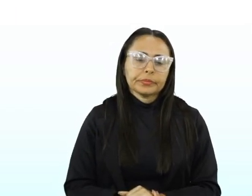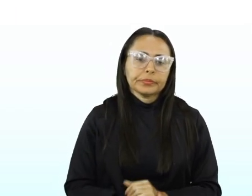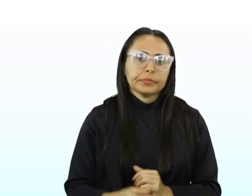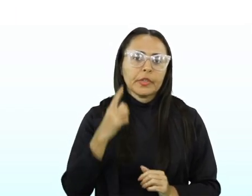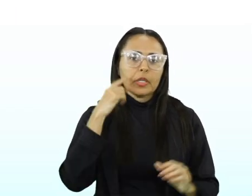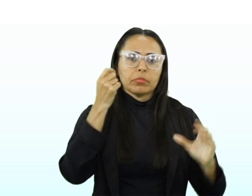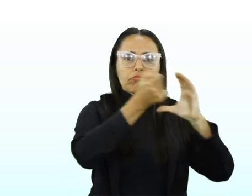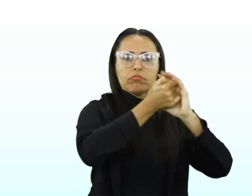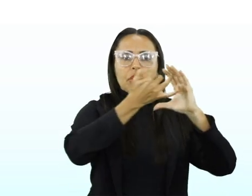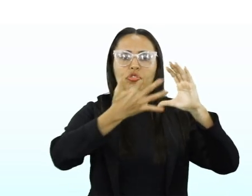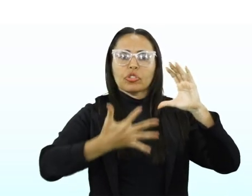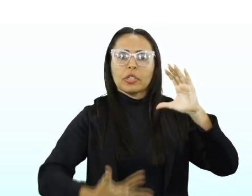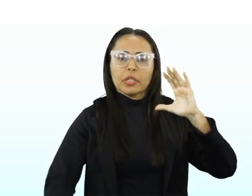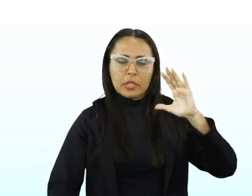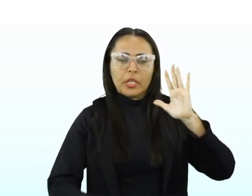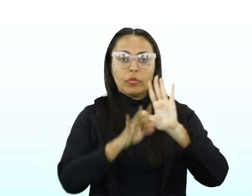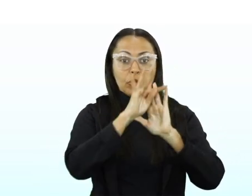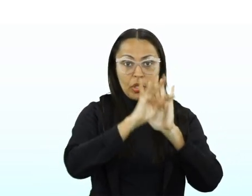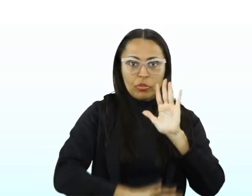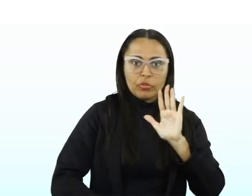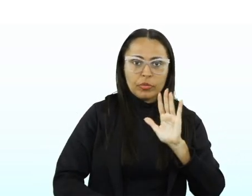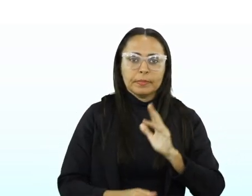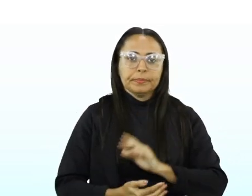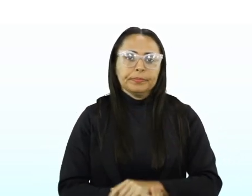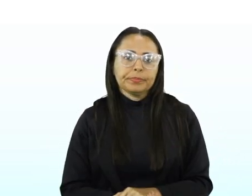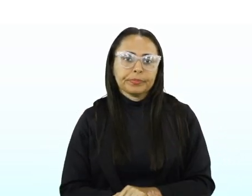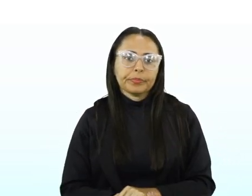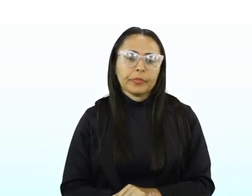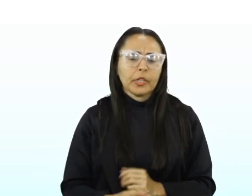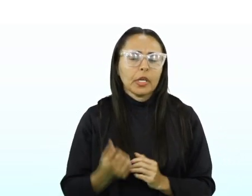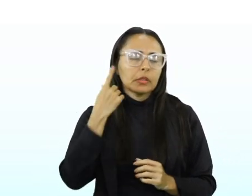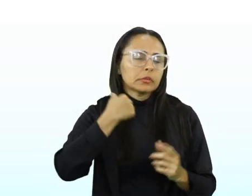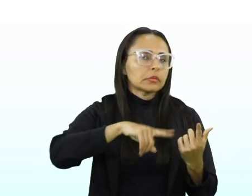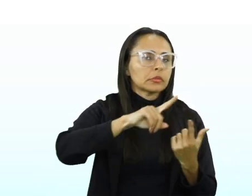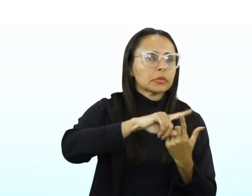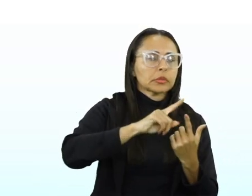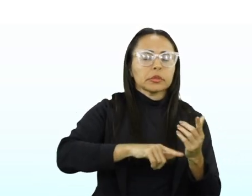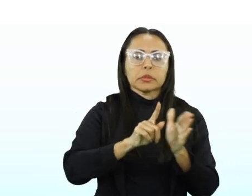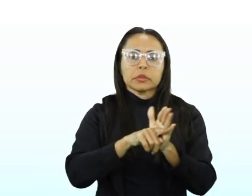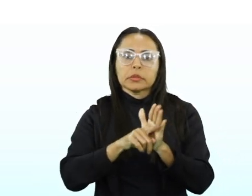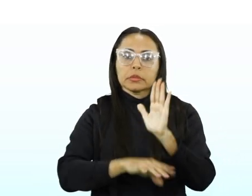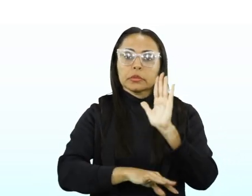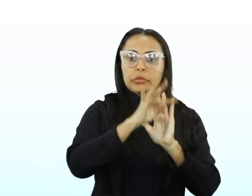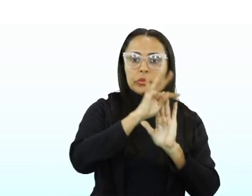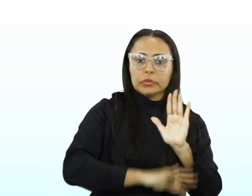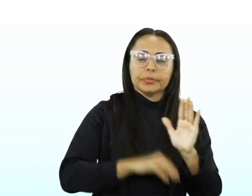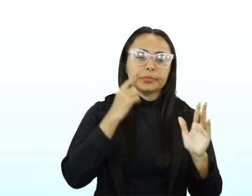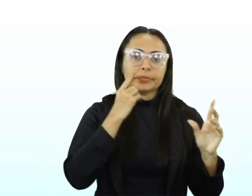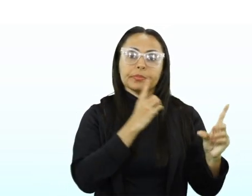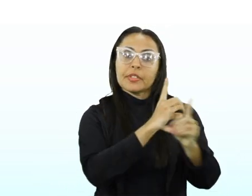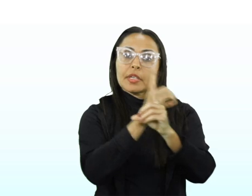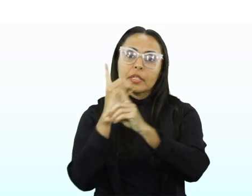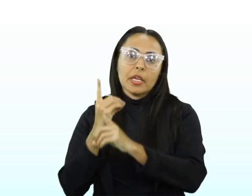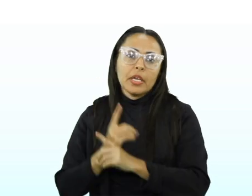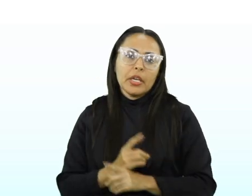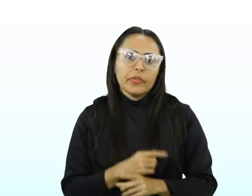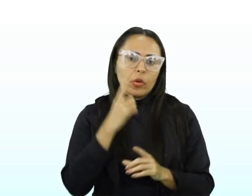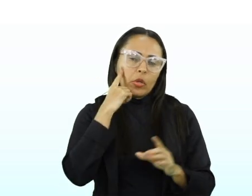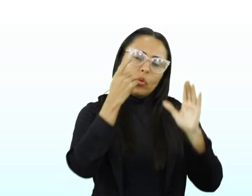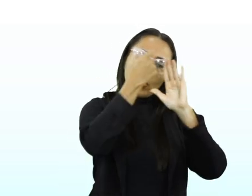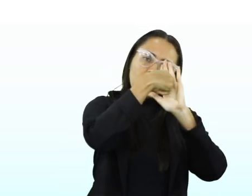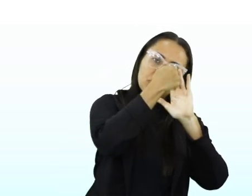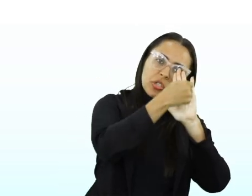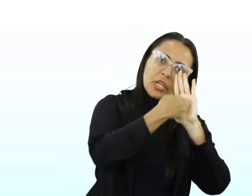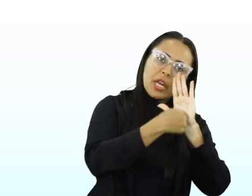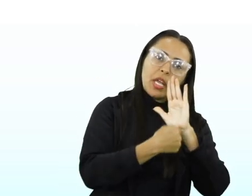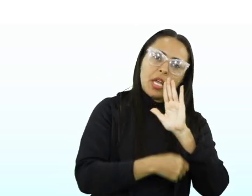descritivo. O descritivo é o tipo textual que você encontra, né? Quando o autor escreve,